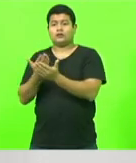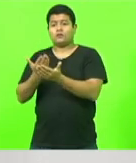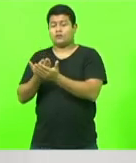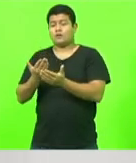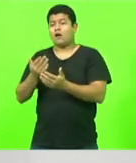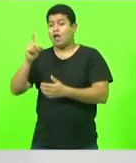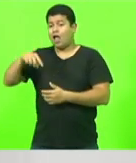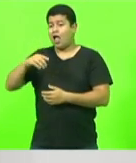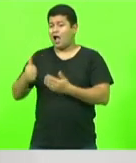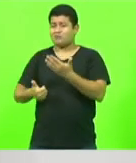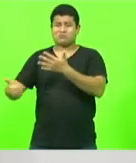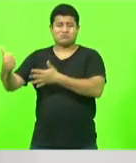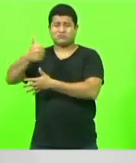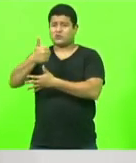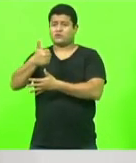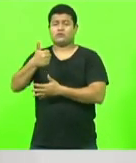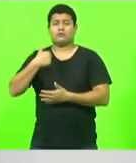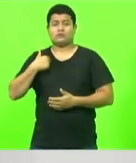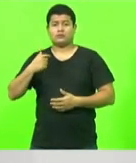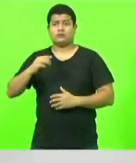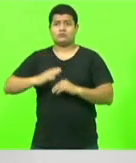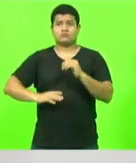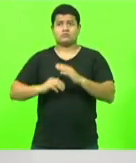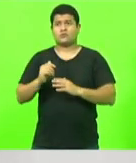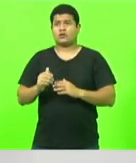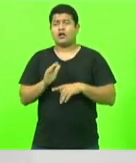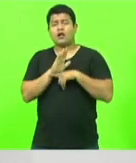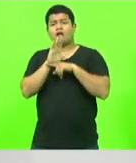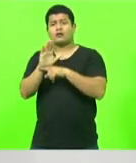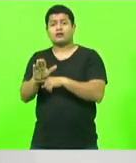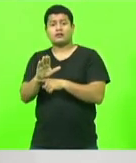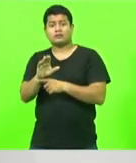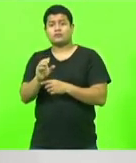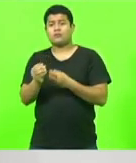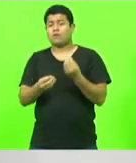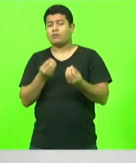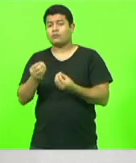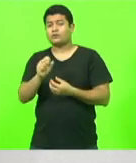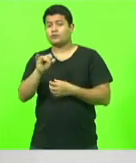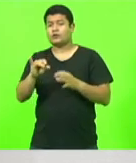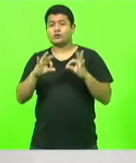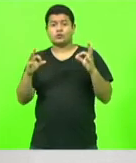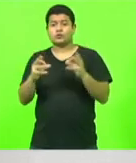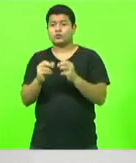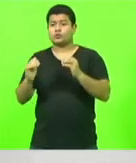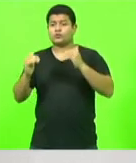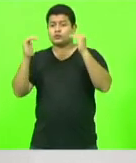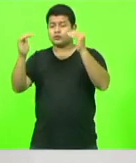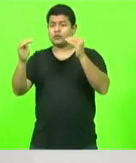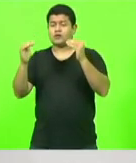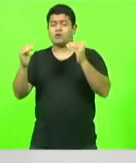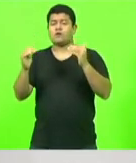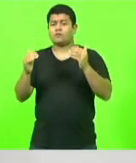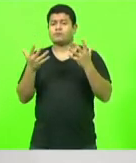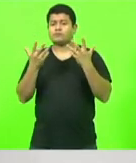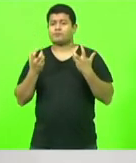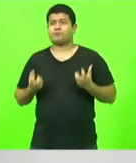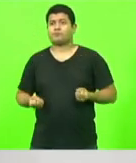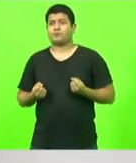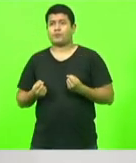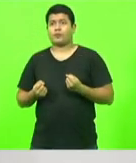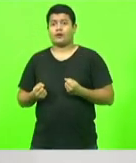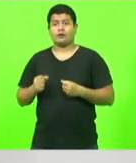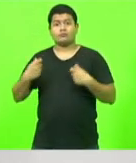Uma prática que será ainda mais benéfica se todas as autoridades aderirem, porque nada como ver de perto a